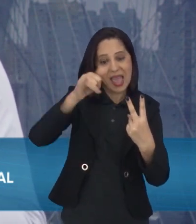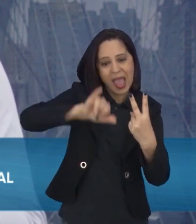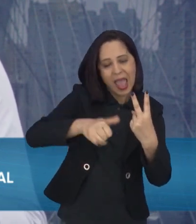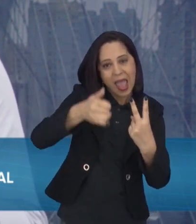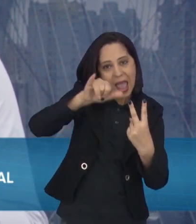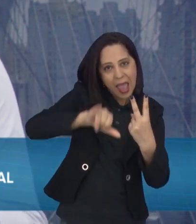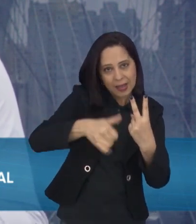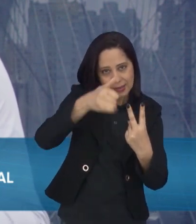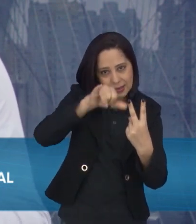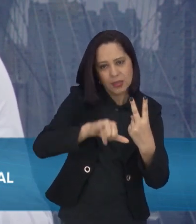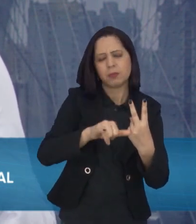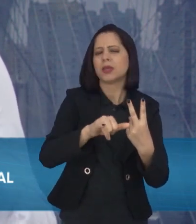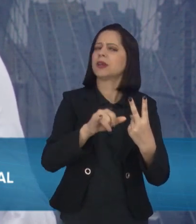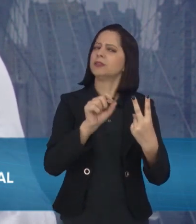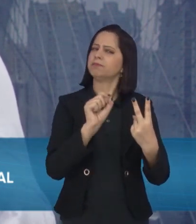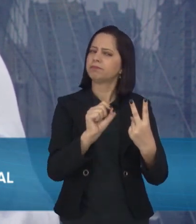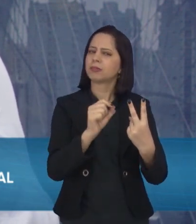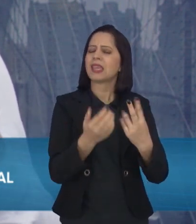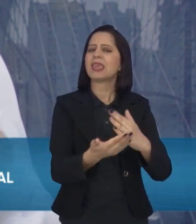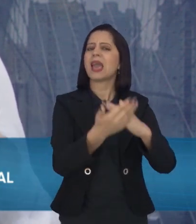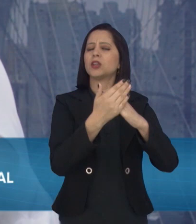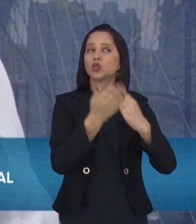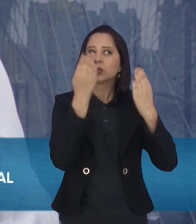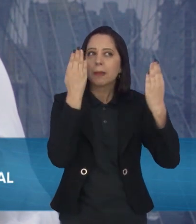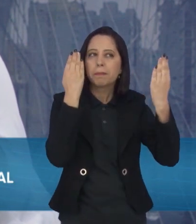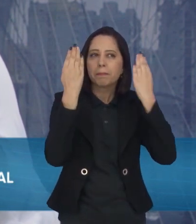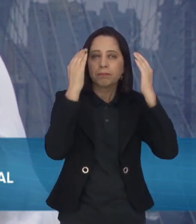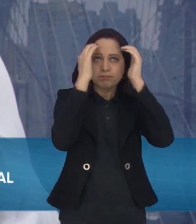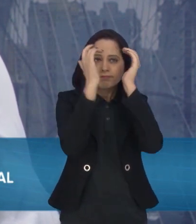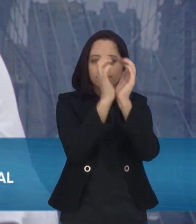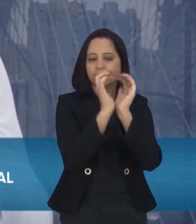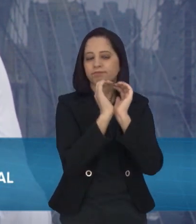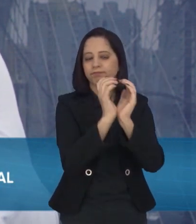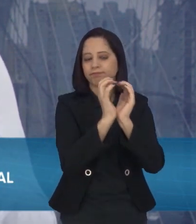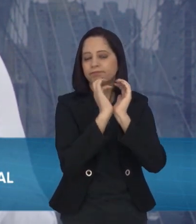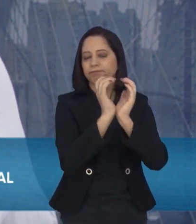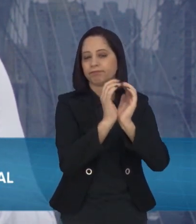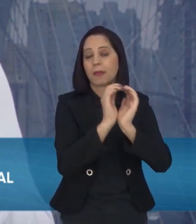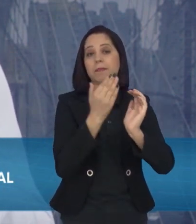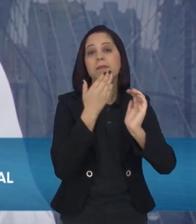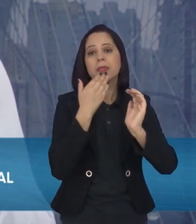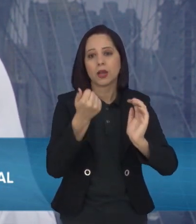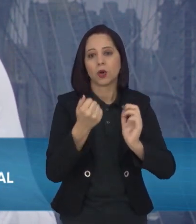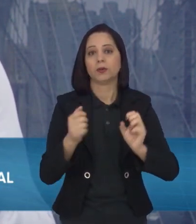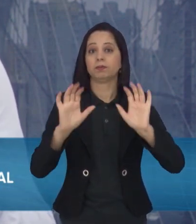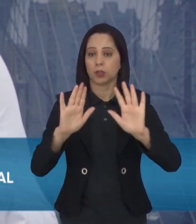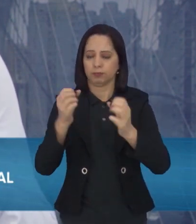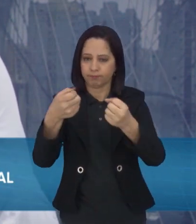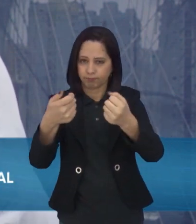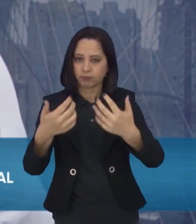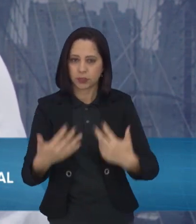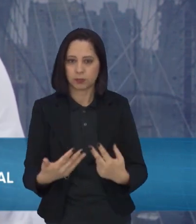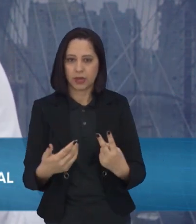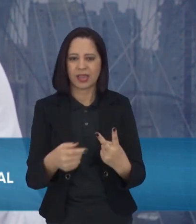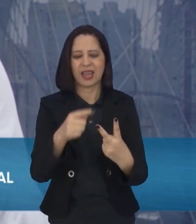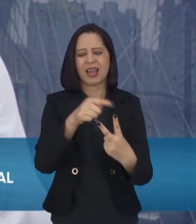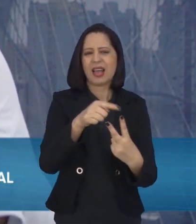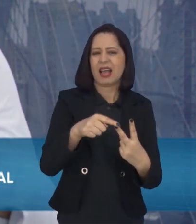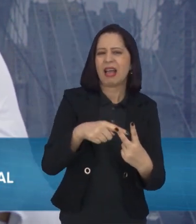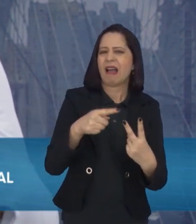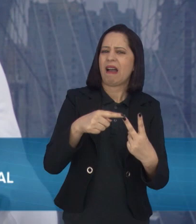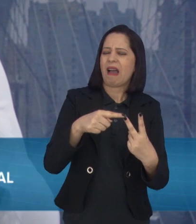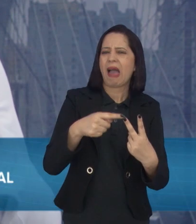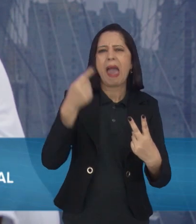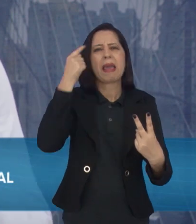um componente psicoativo. O que é o psicoativo? Só para a gente explicar para as pessoas que quando fala de componente psicoativo, eles